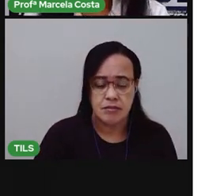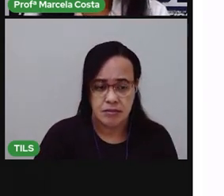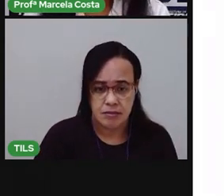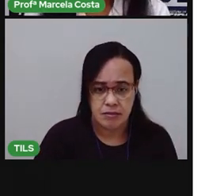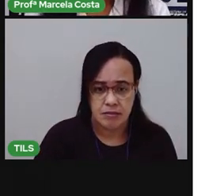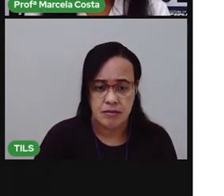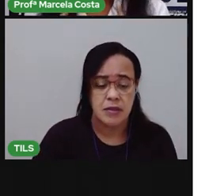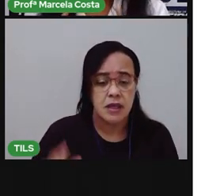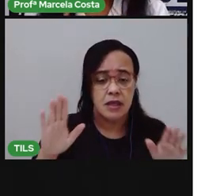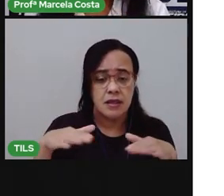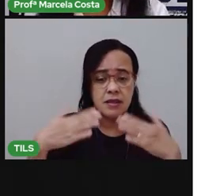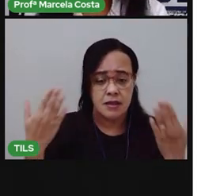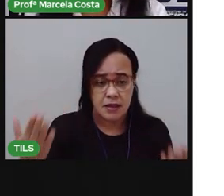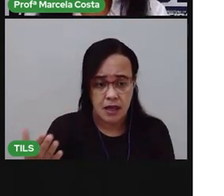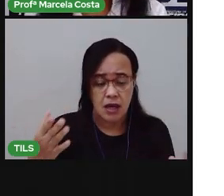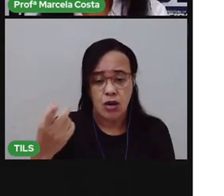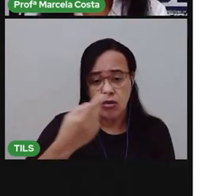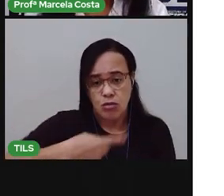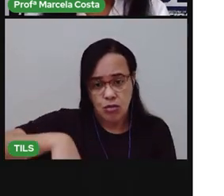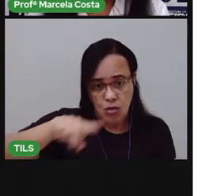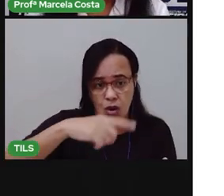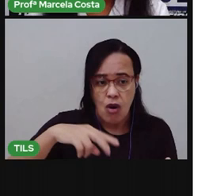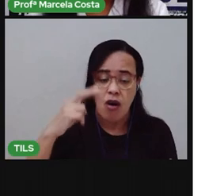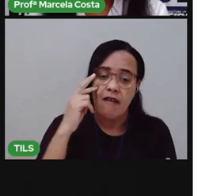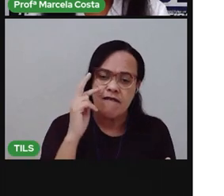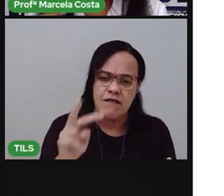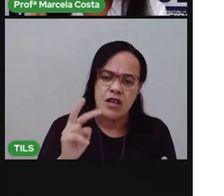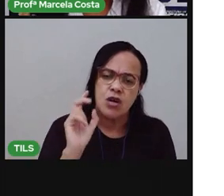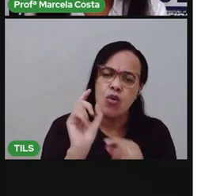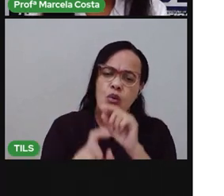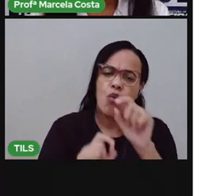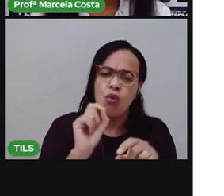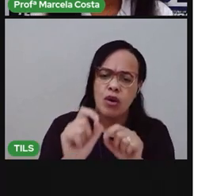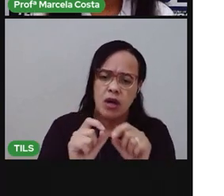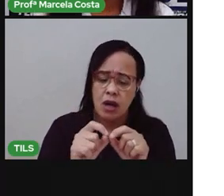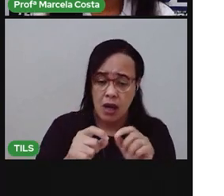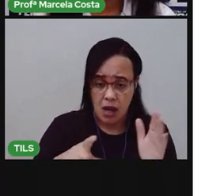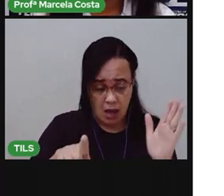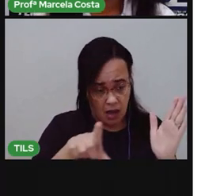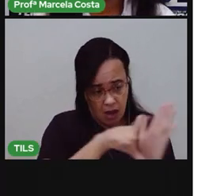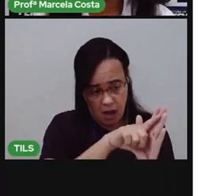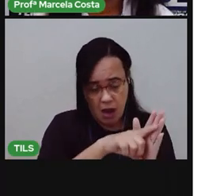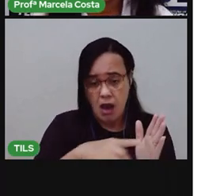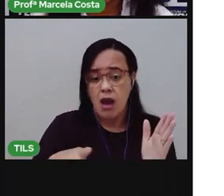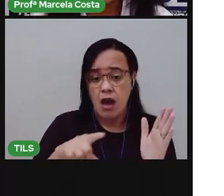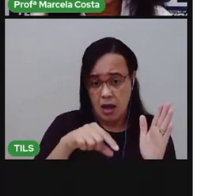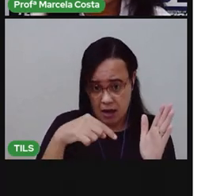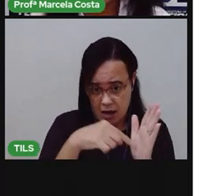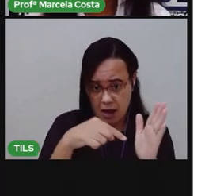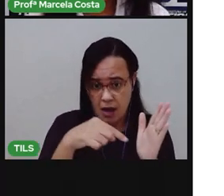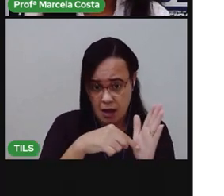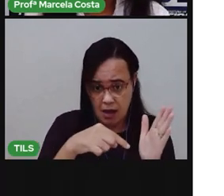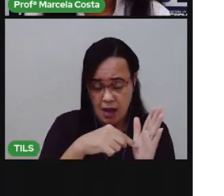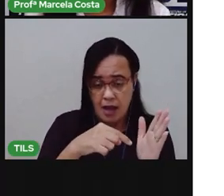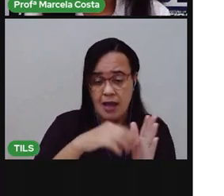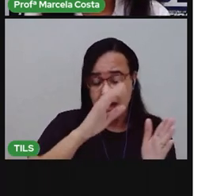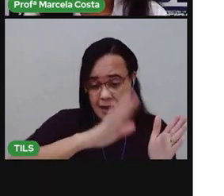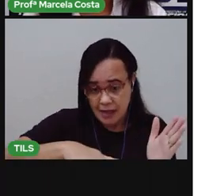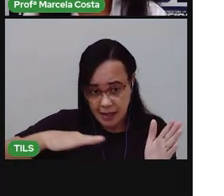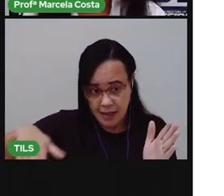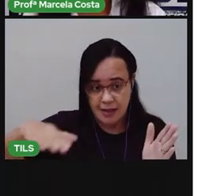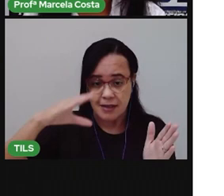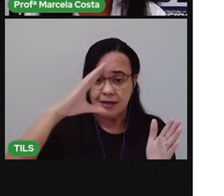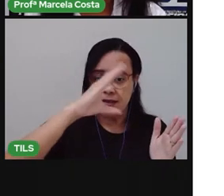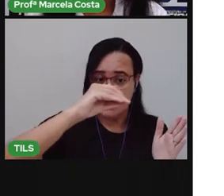Então, a gente já viu aí que esse estatuto da criança e adolescente, que Franjinha estava tão animada para